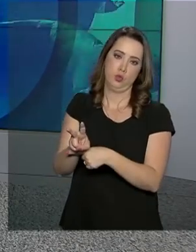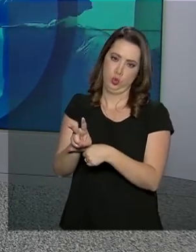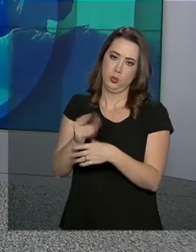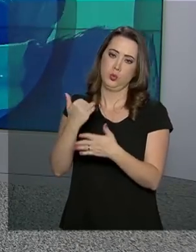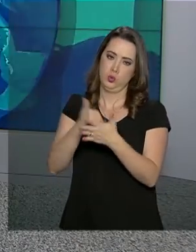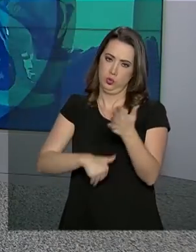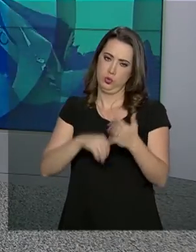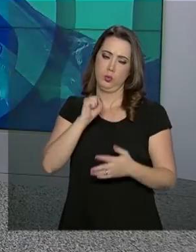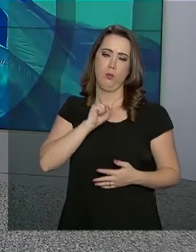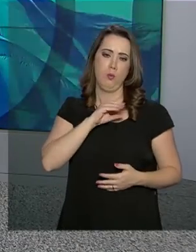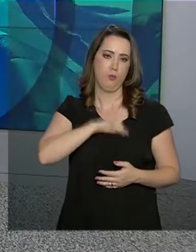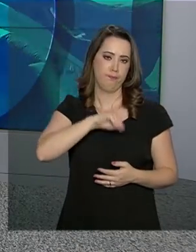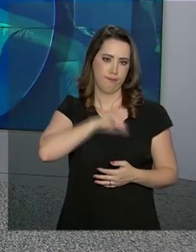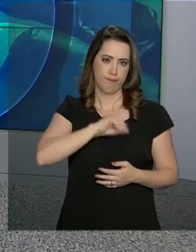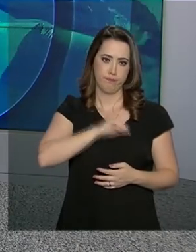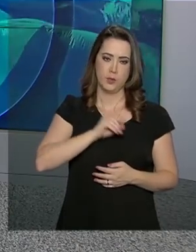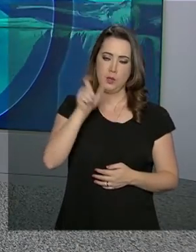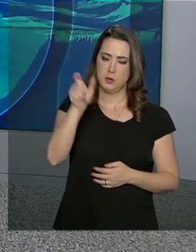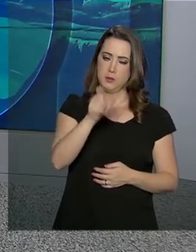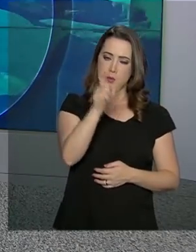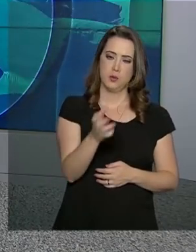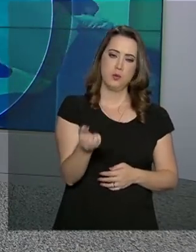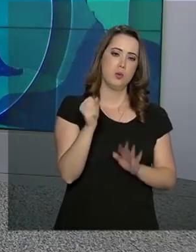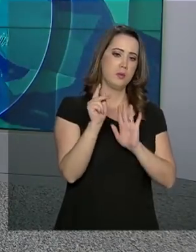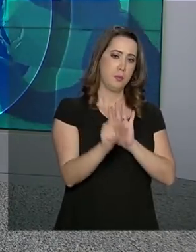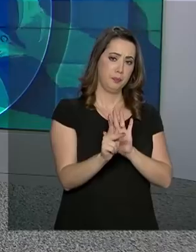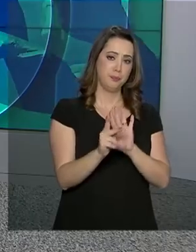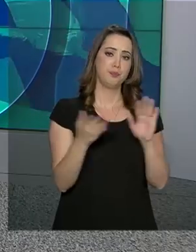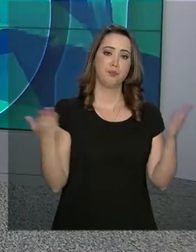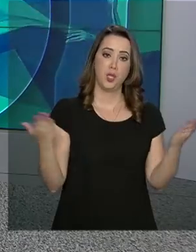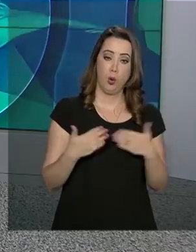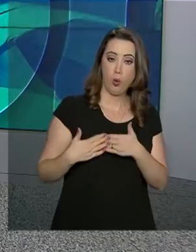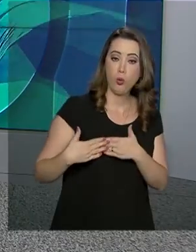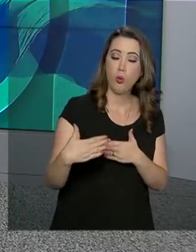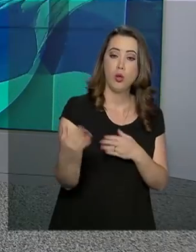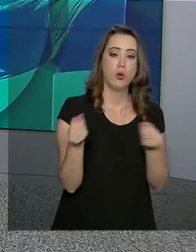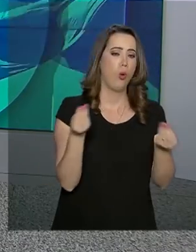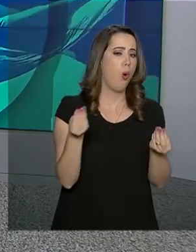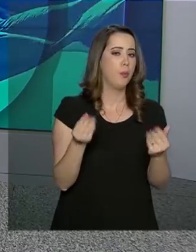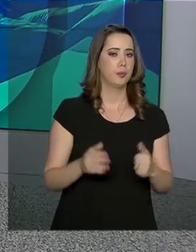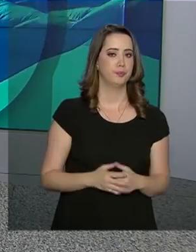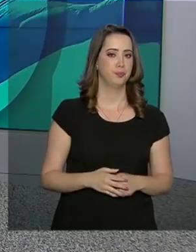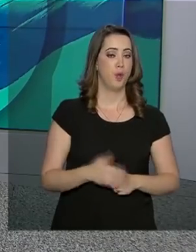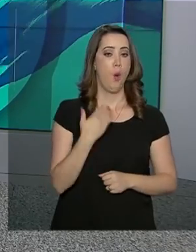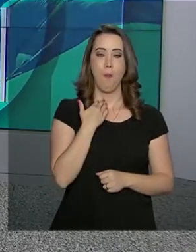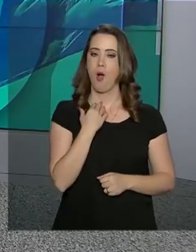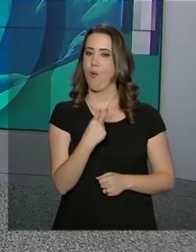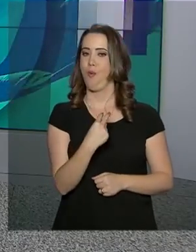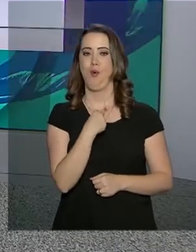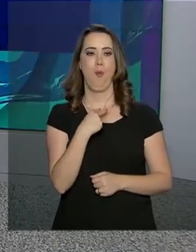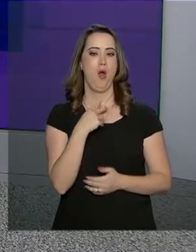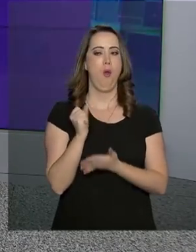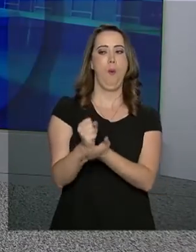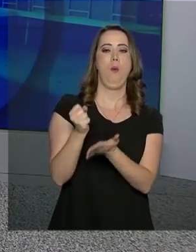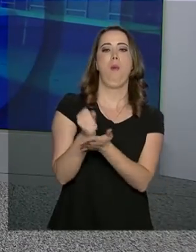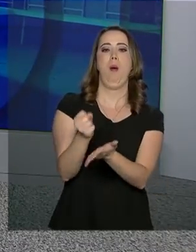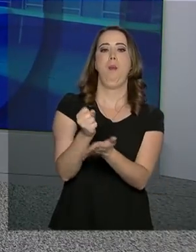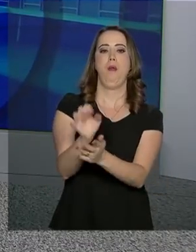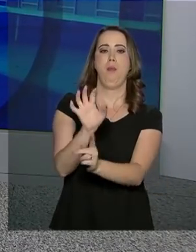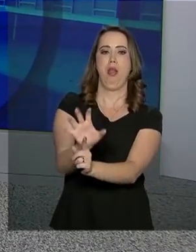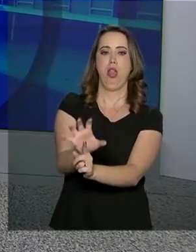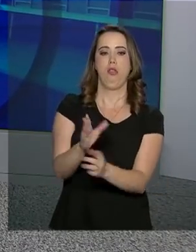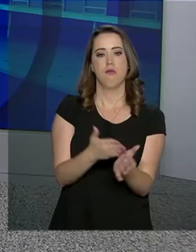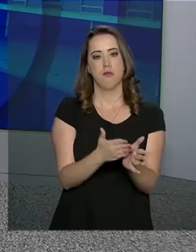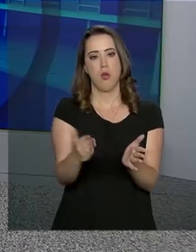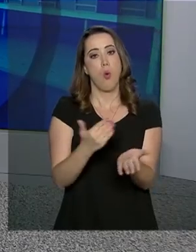pagamento dos beneficiários da Previdência. A partir de agora, os bancos não podem oferecer modalidade aos segurados